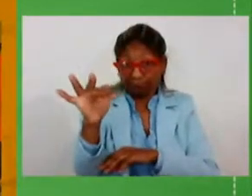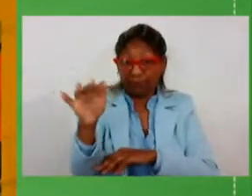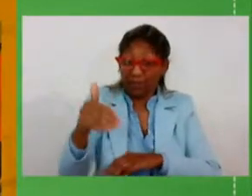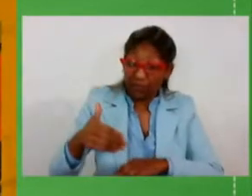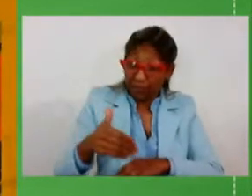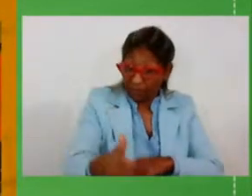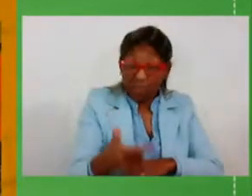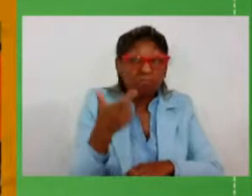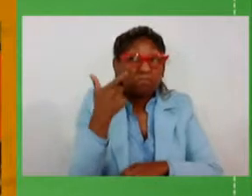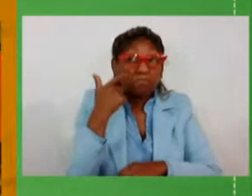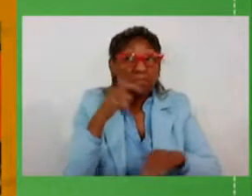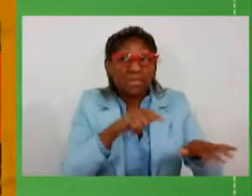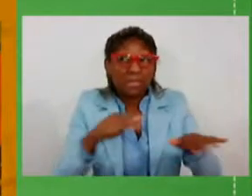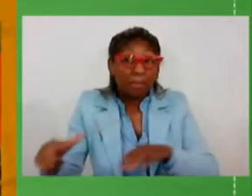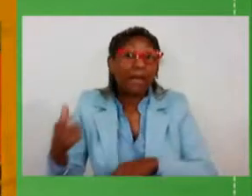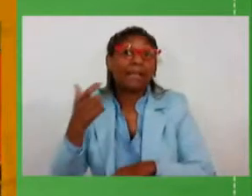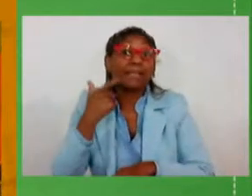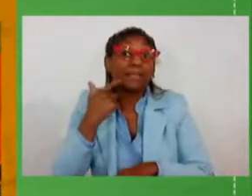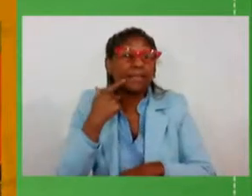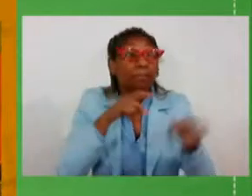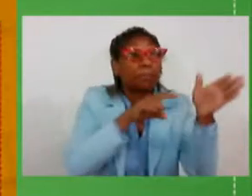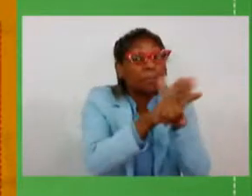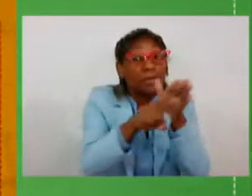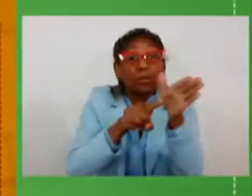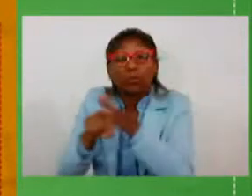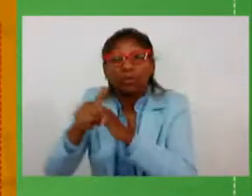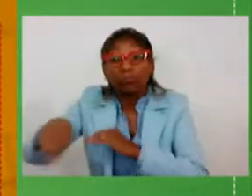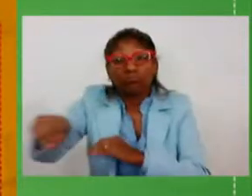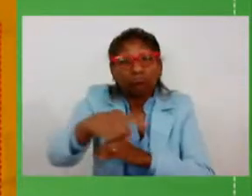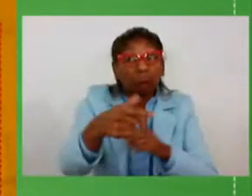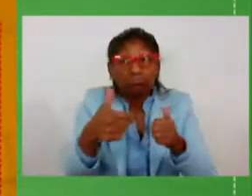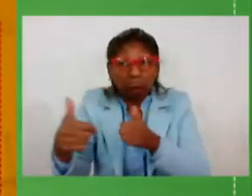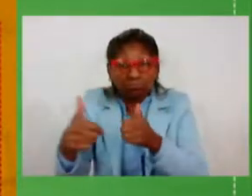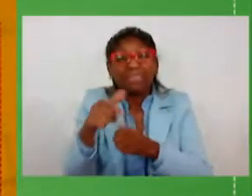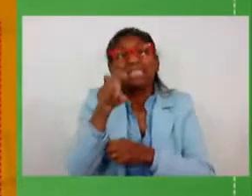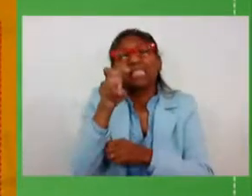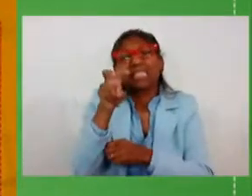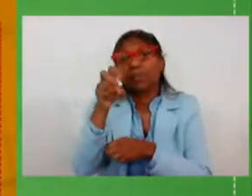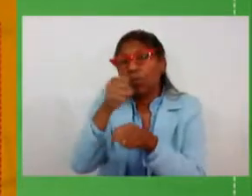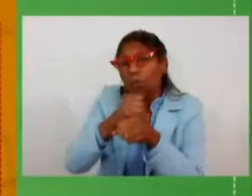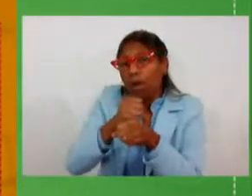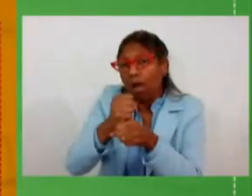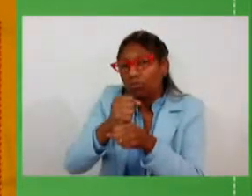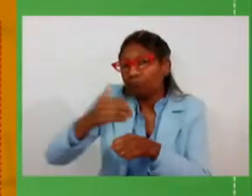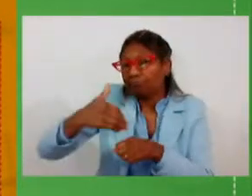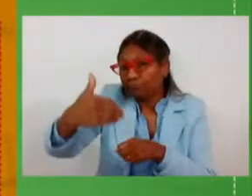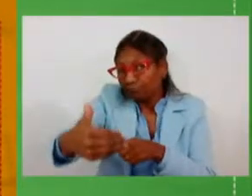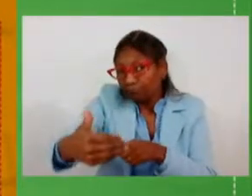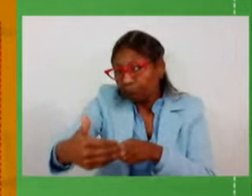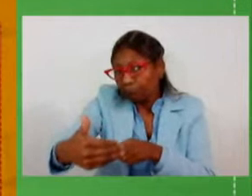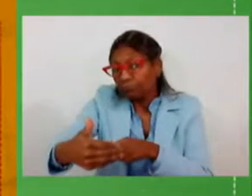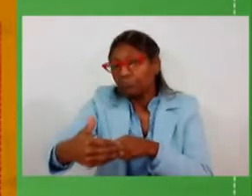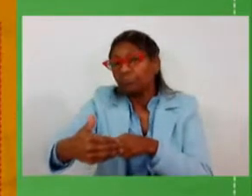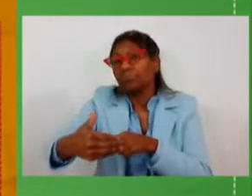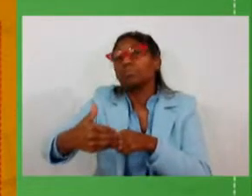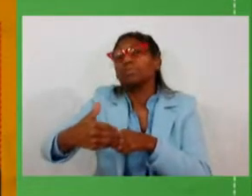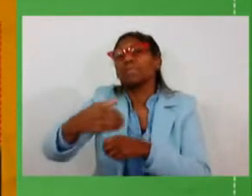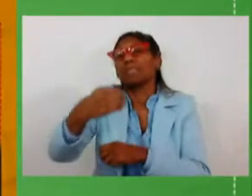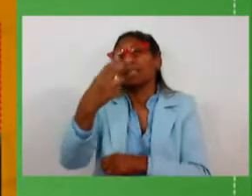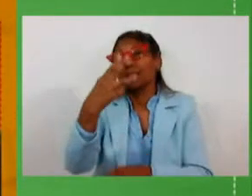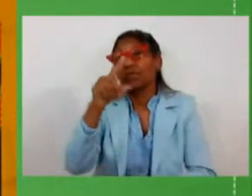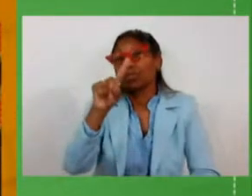pública na semana que vem, projetando em cinco anos duplicar 317